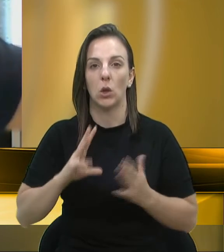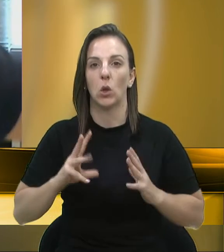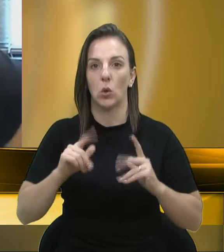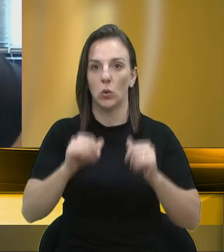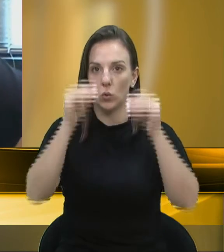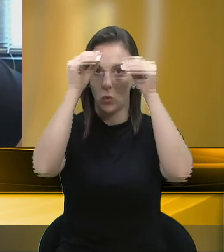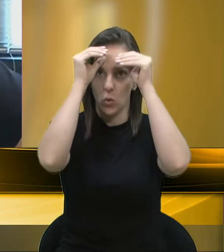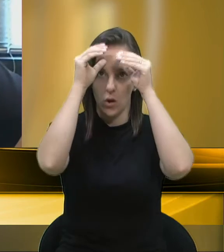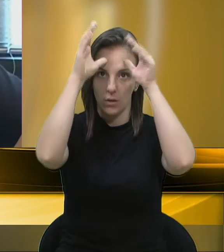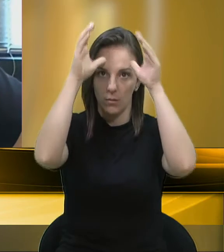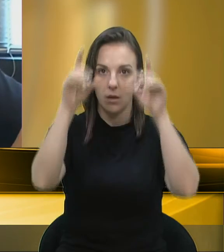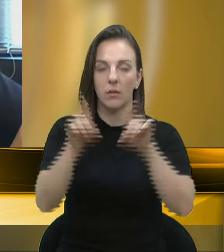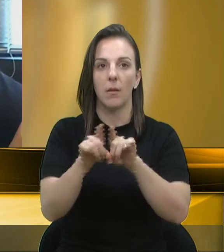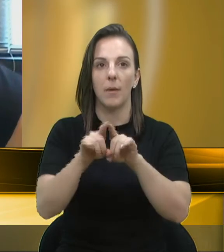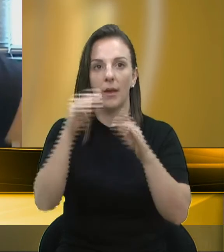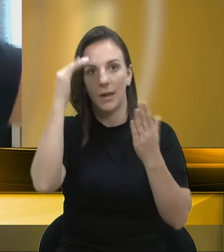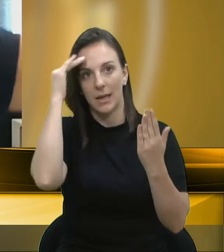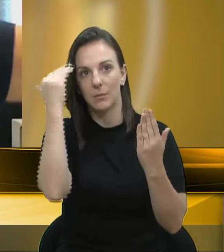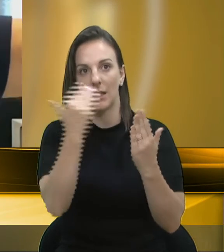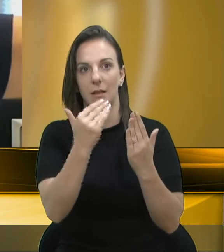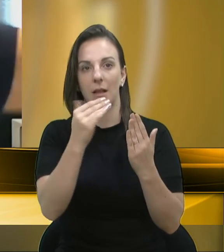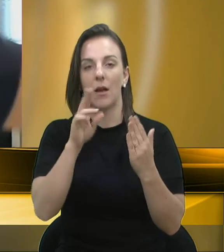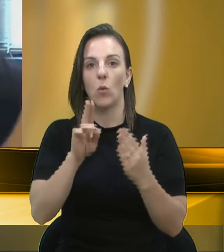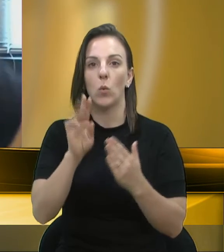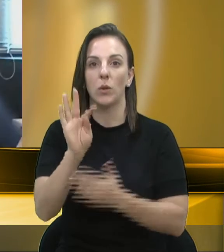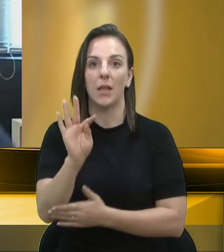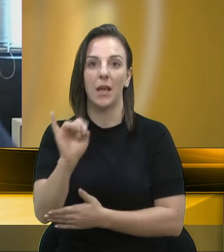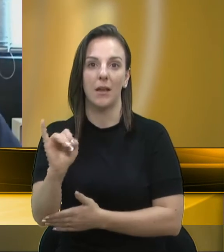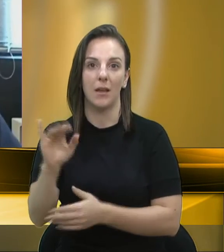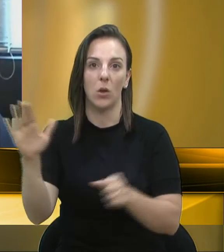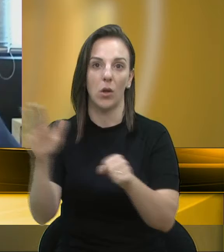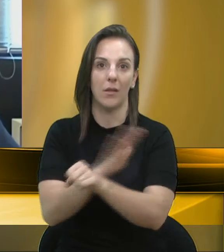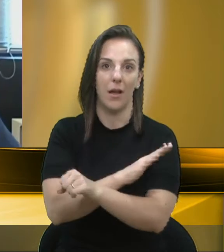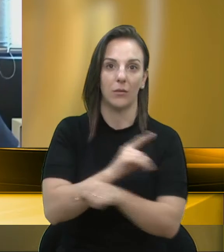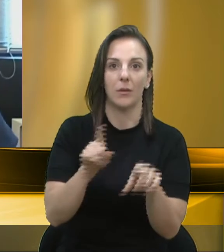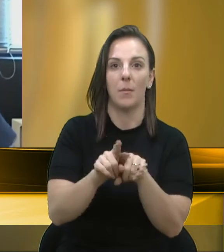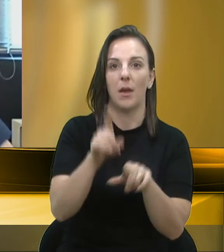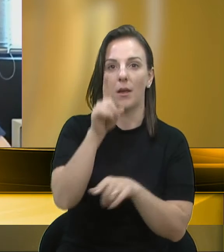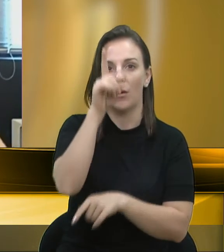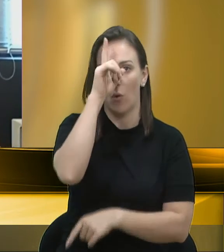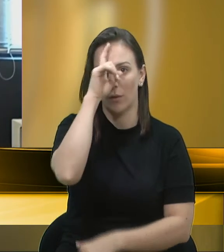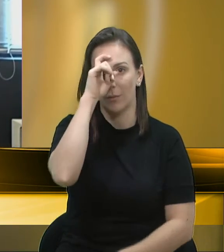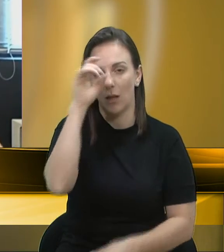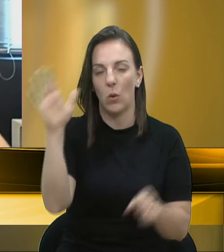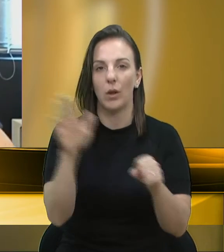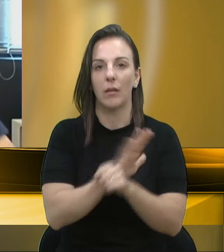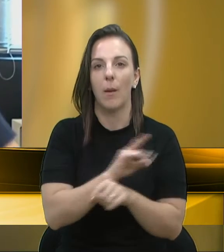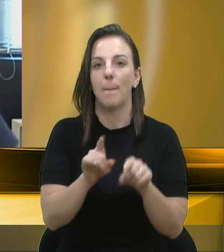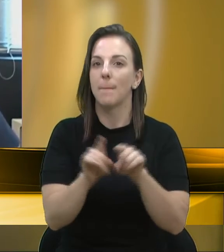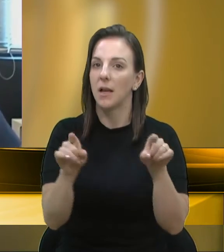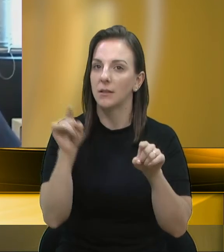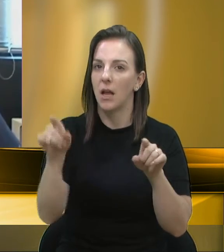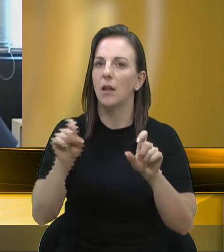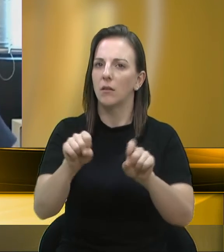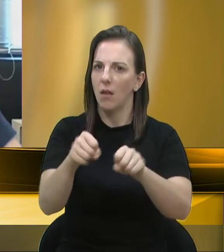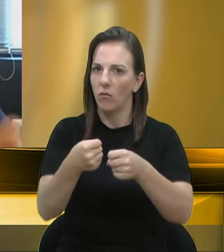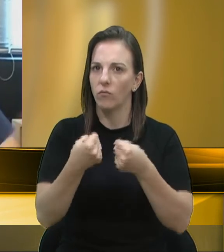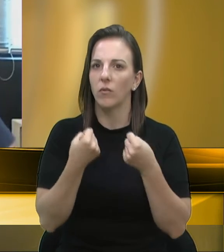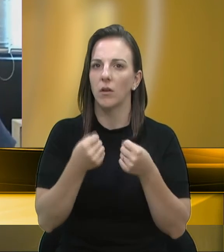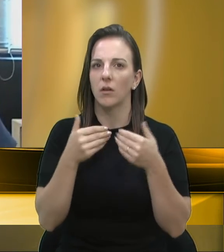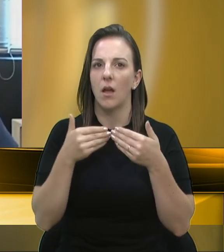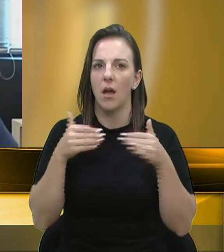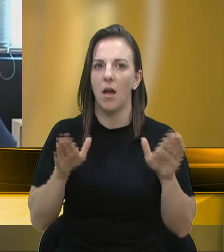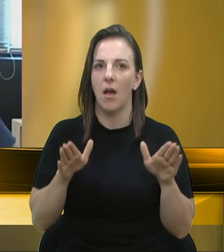respeitar a lotação das UTIs, respeitar a lotação dos hospitais. Mas ele defende a abertura do comércio. Só ele está